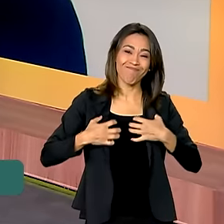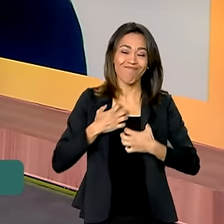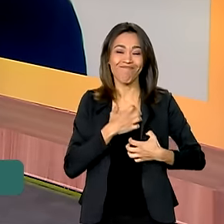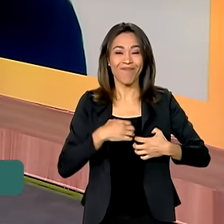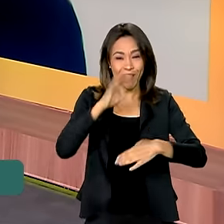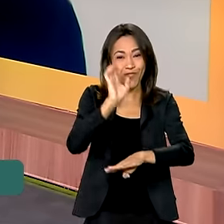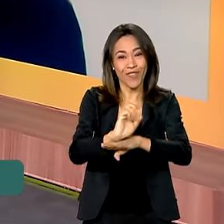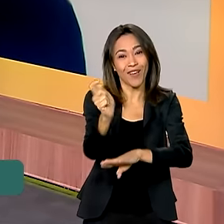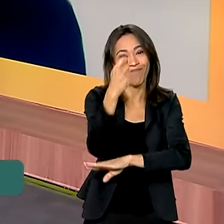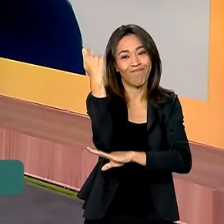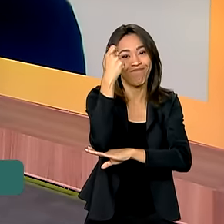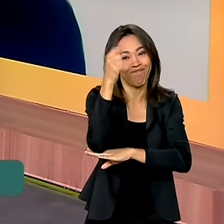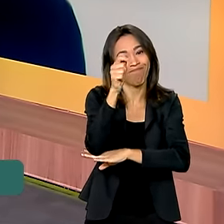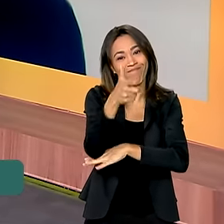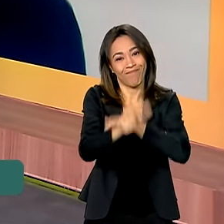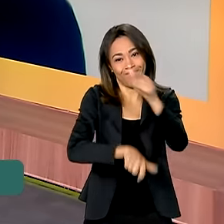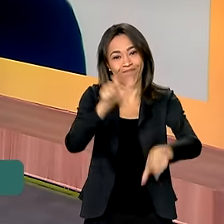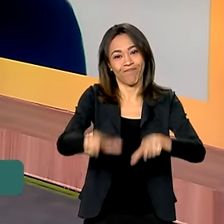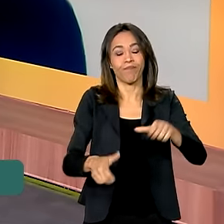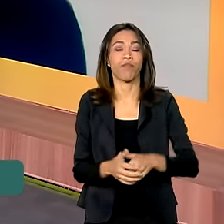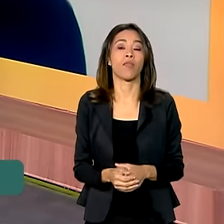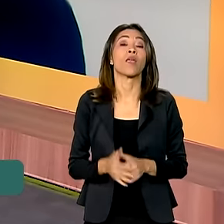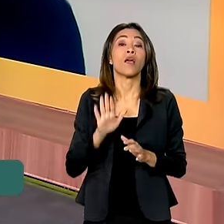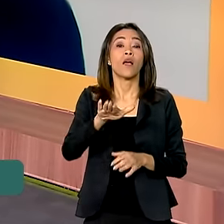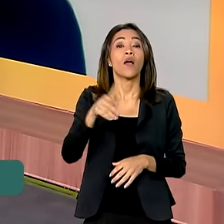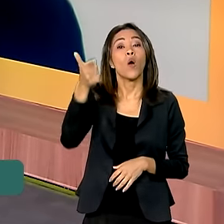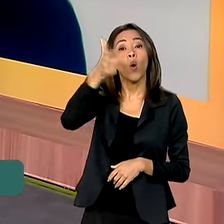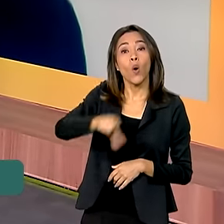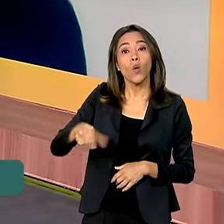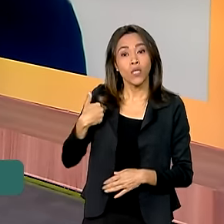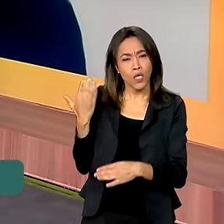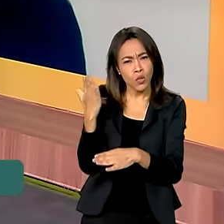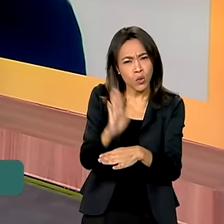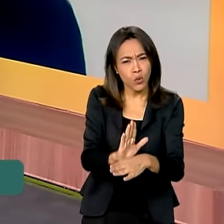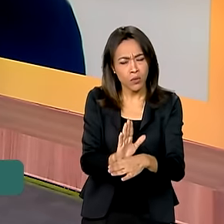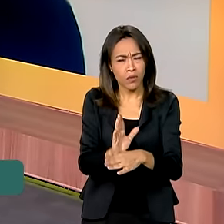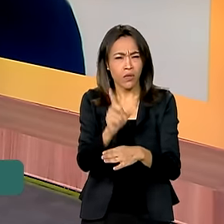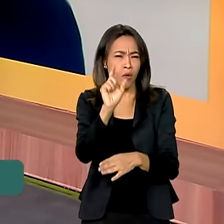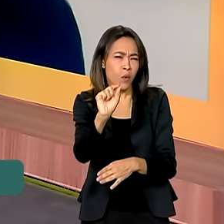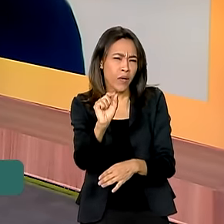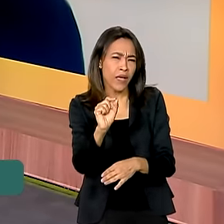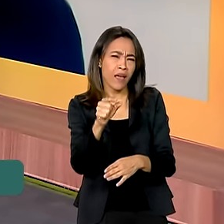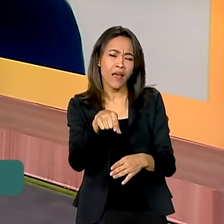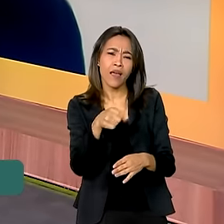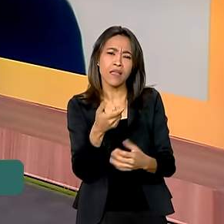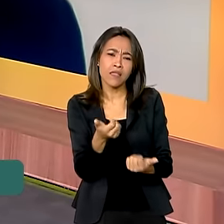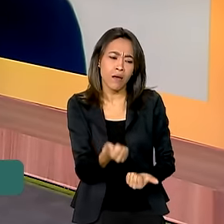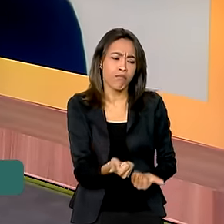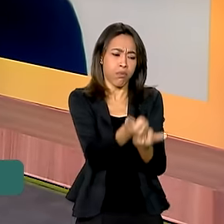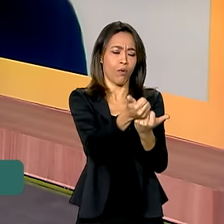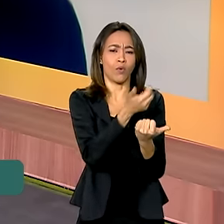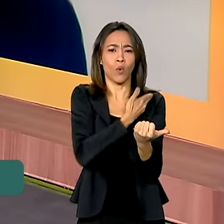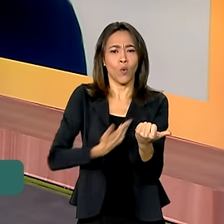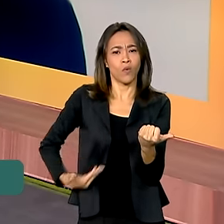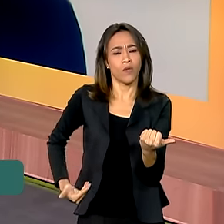Superintendente, uma outra ajuda que está sendo paga é o auxílio calamidade. queria que o senhor explicasse para a gente que famílias estão